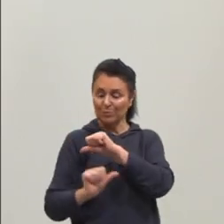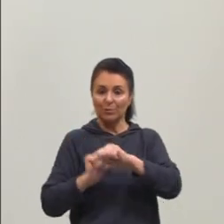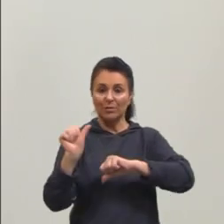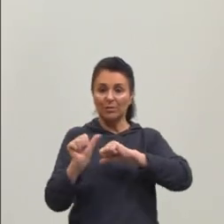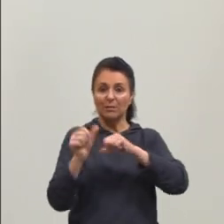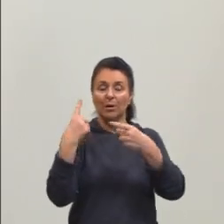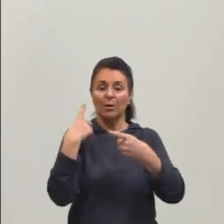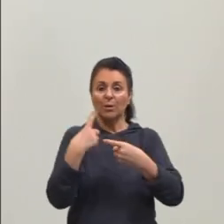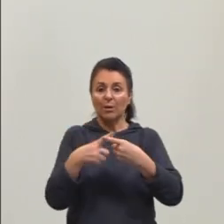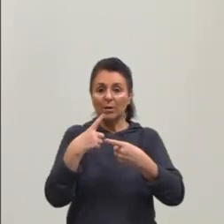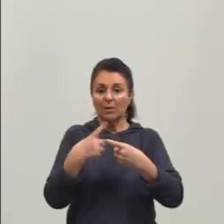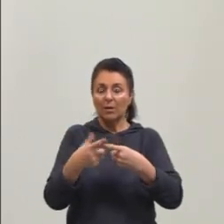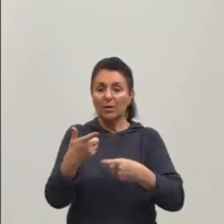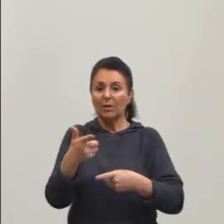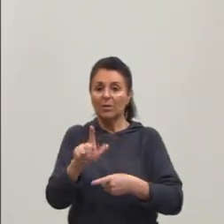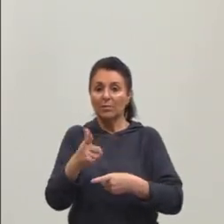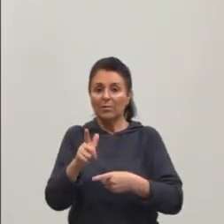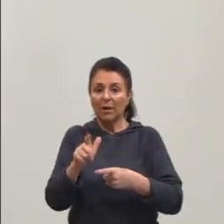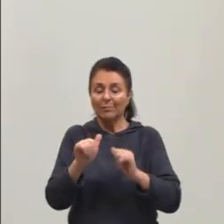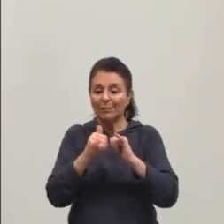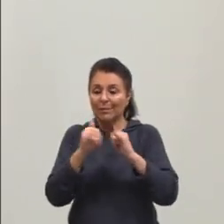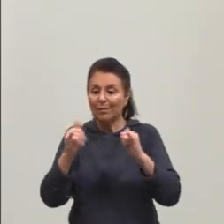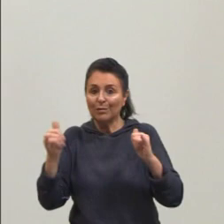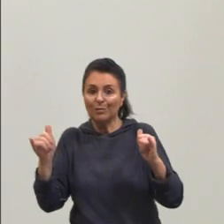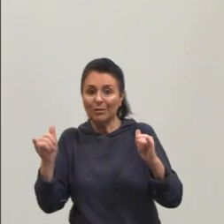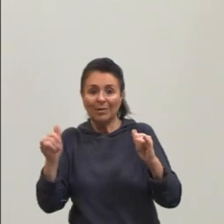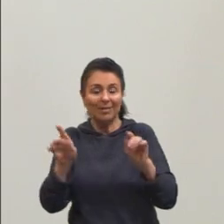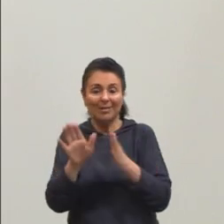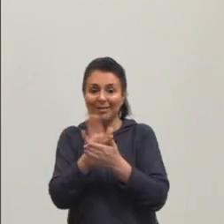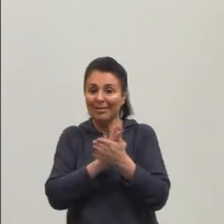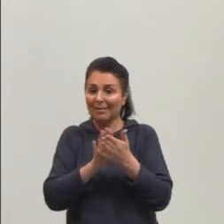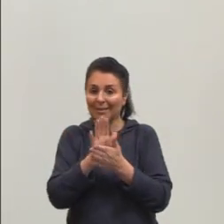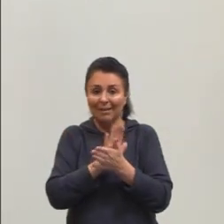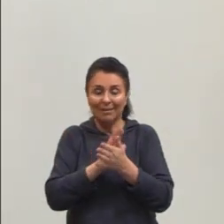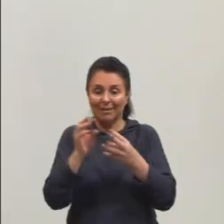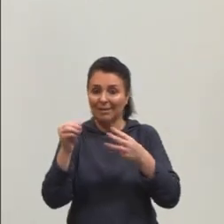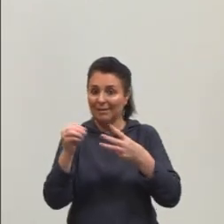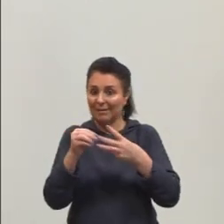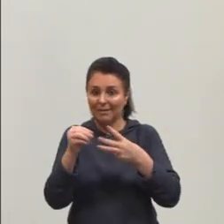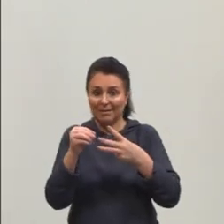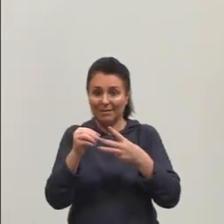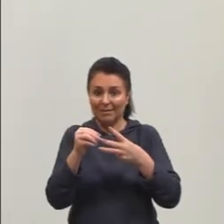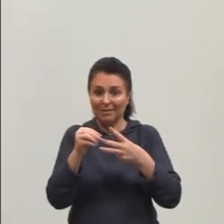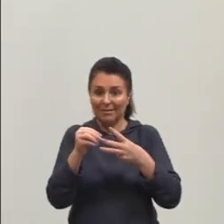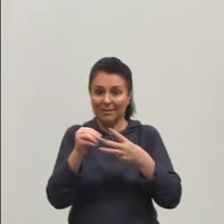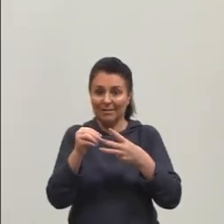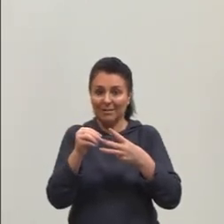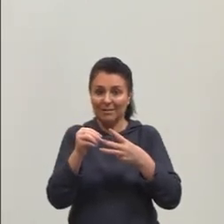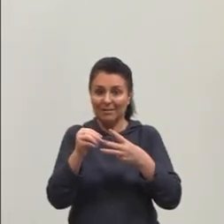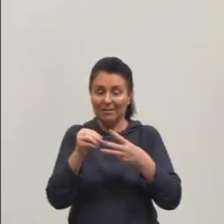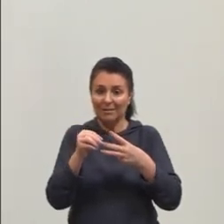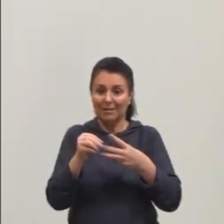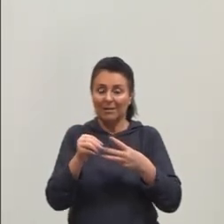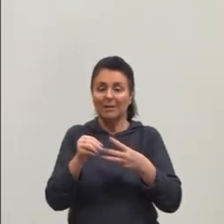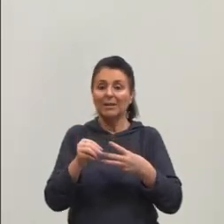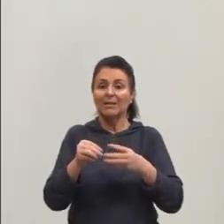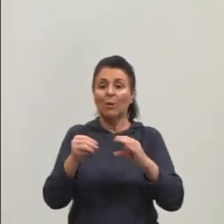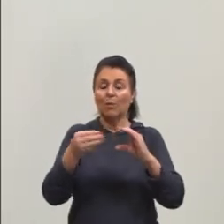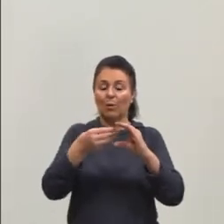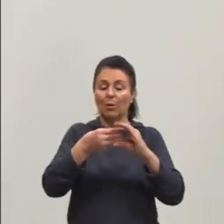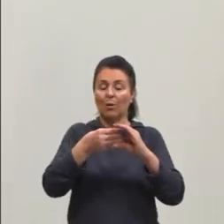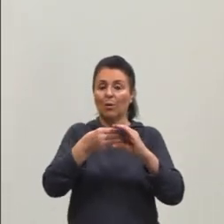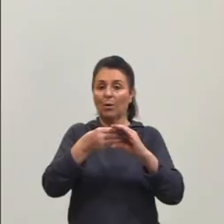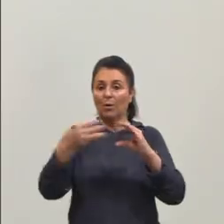porque não tem gasto de energia nenhum da célula. Certo? Então, osmose, ok?